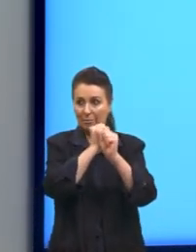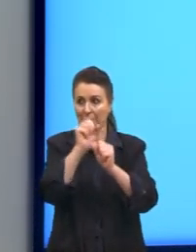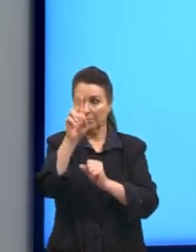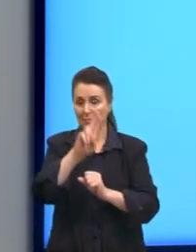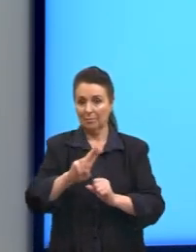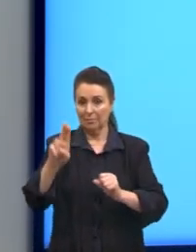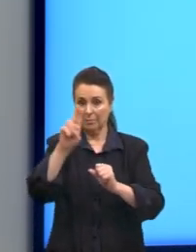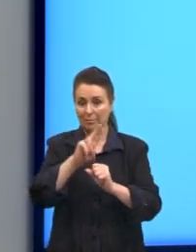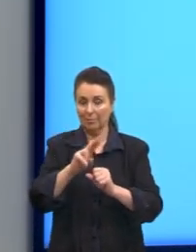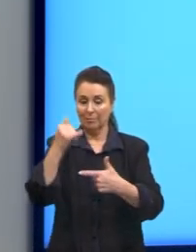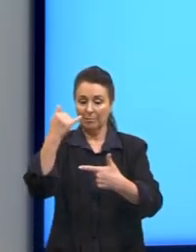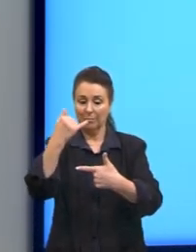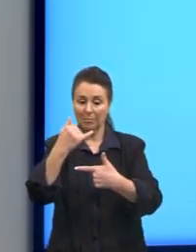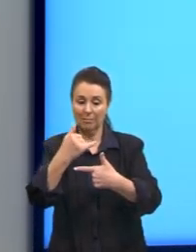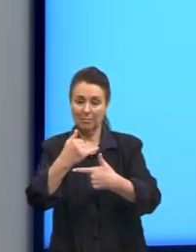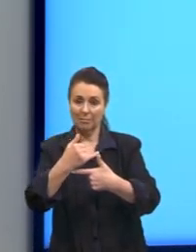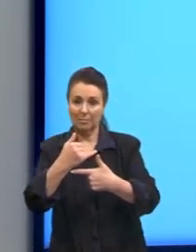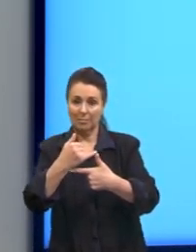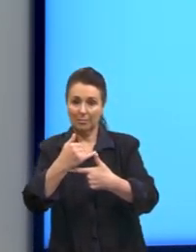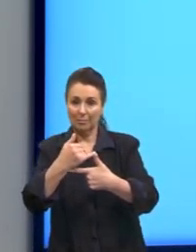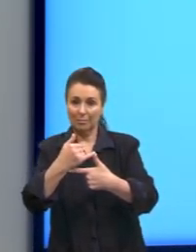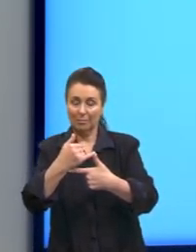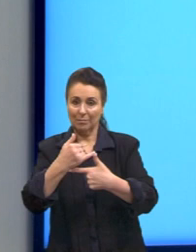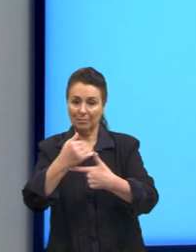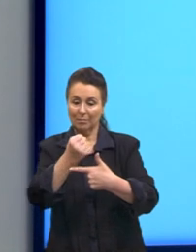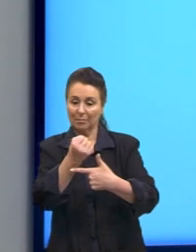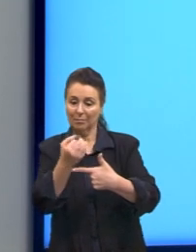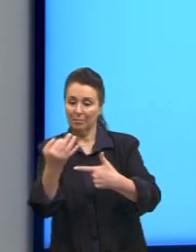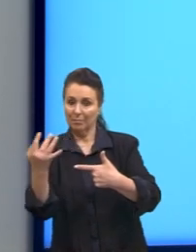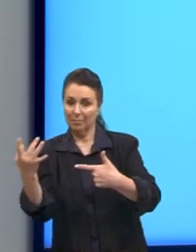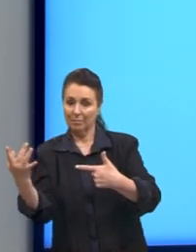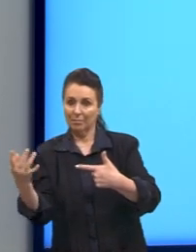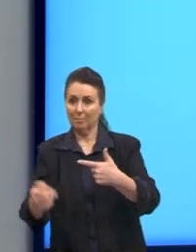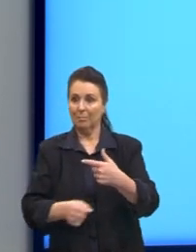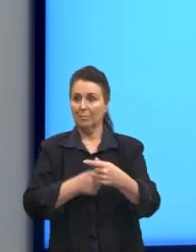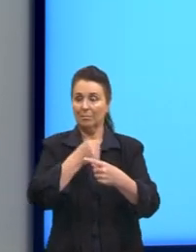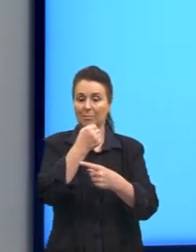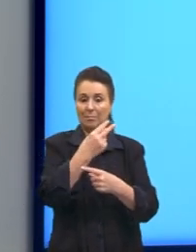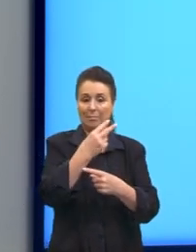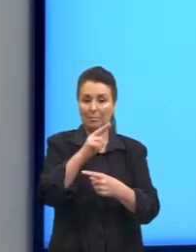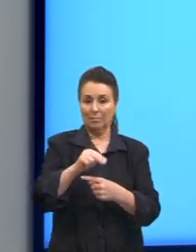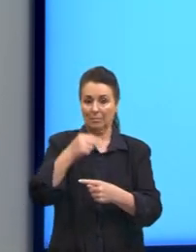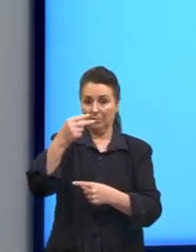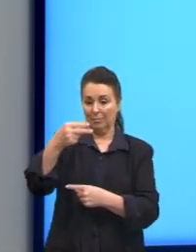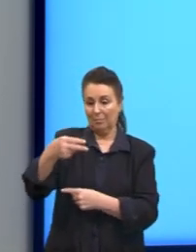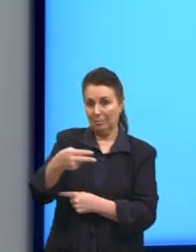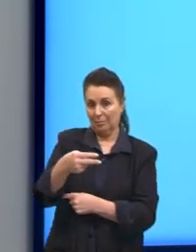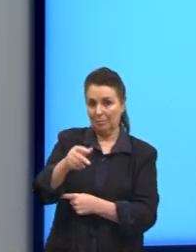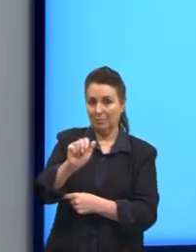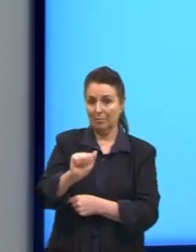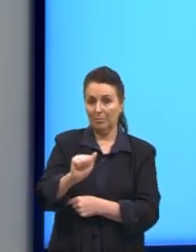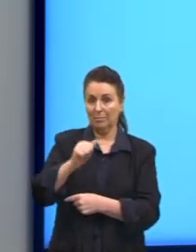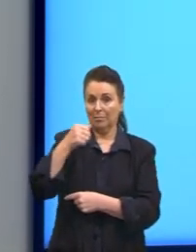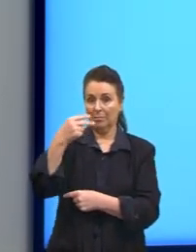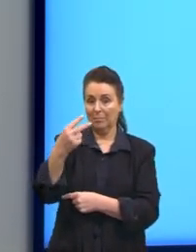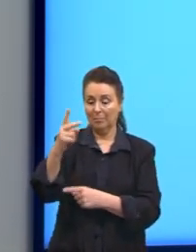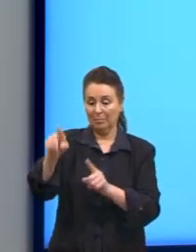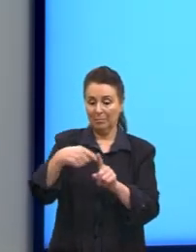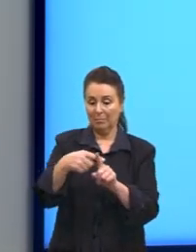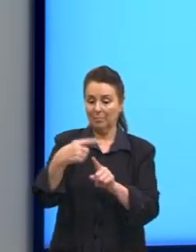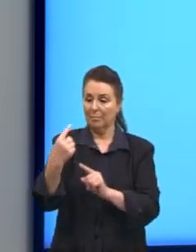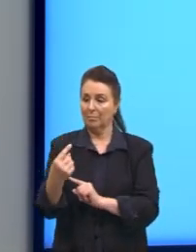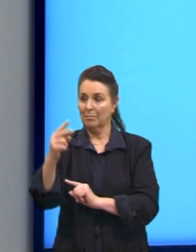teorema de Pitágoras. Então, 2² é igual A² mais